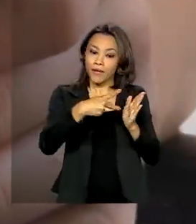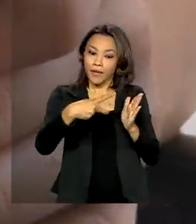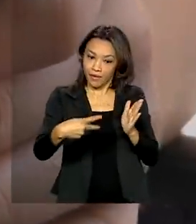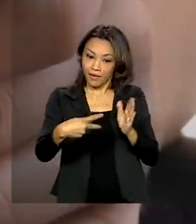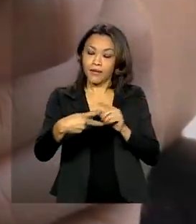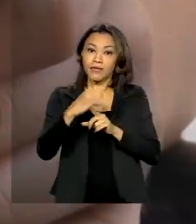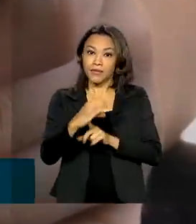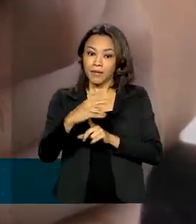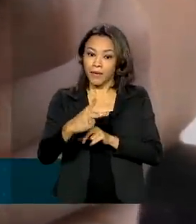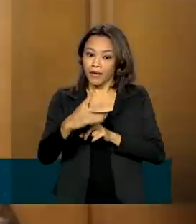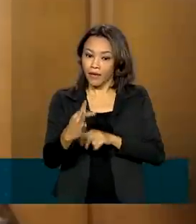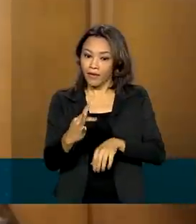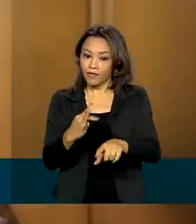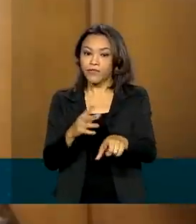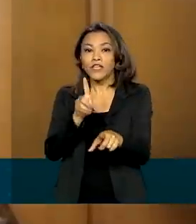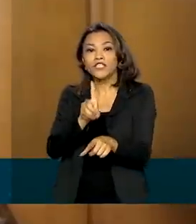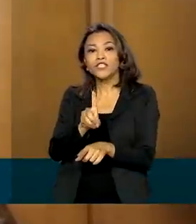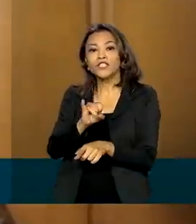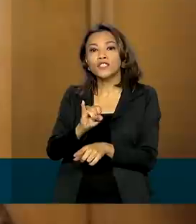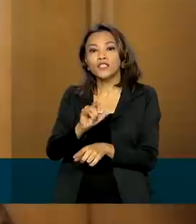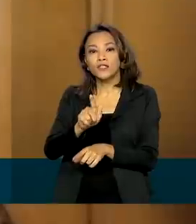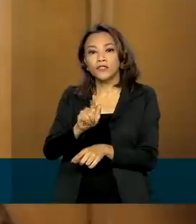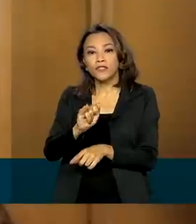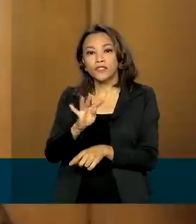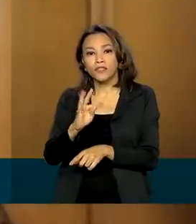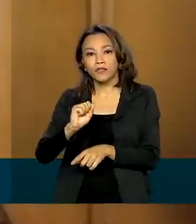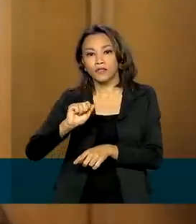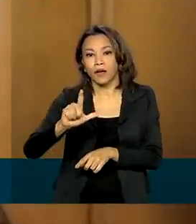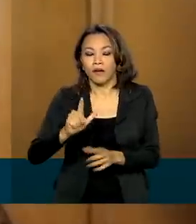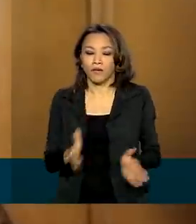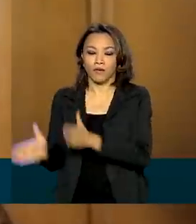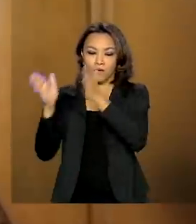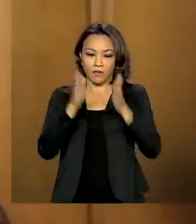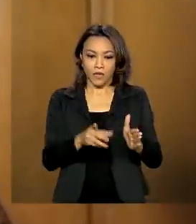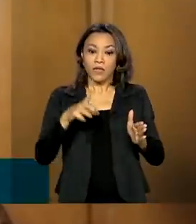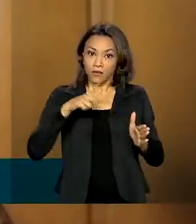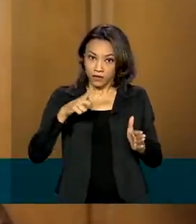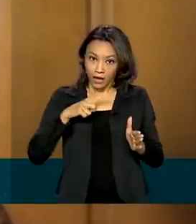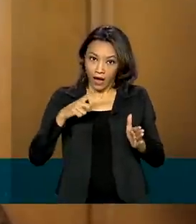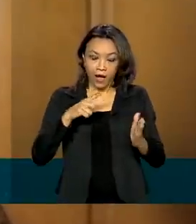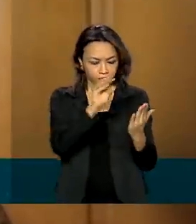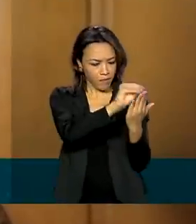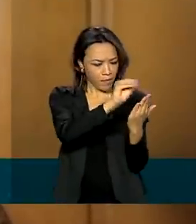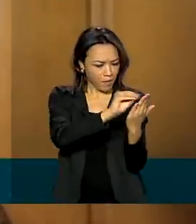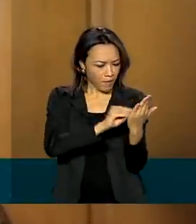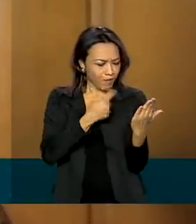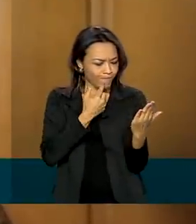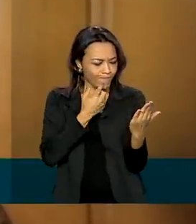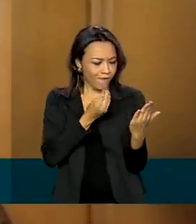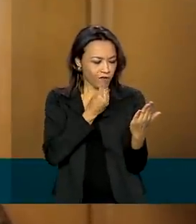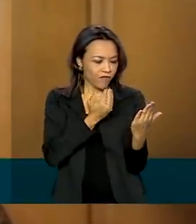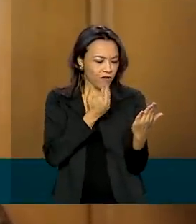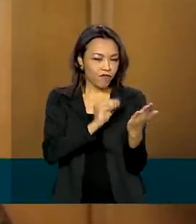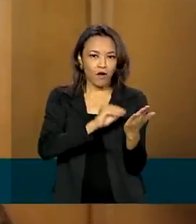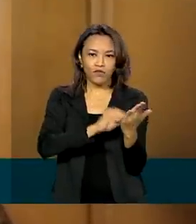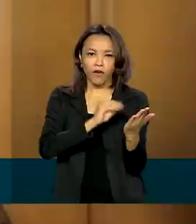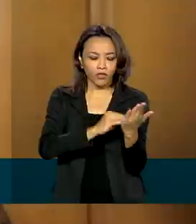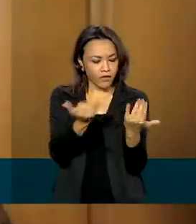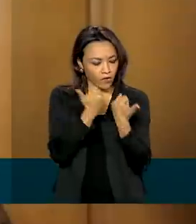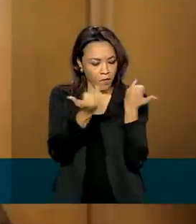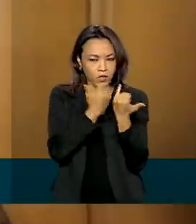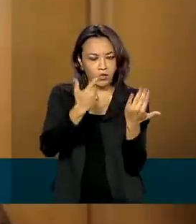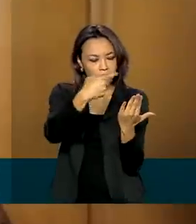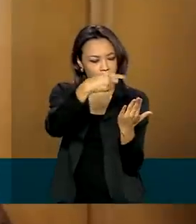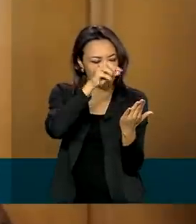CPF Digital. Se o CPF estiver regular, mas com dados incompletos ou incorretos, as informações